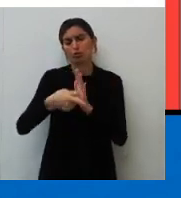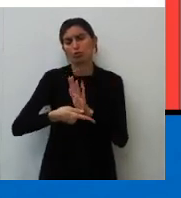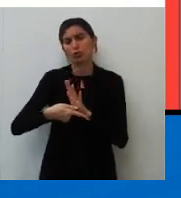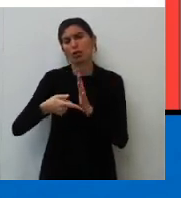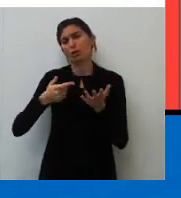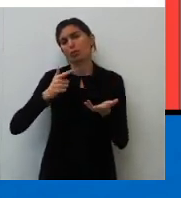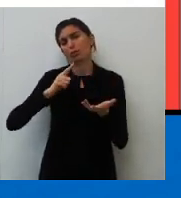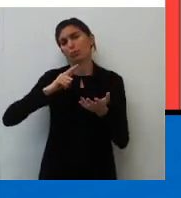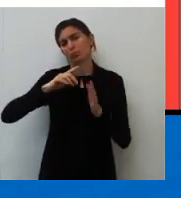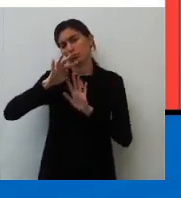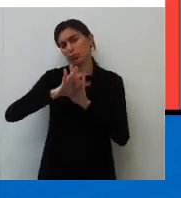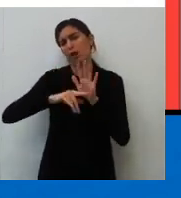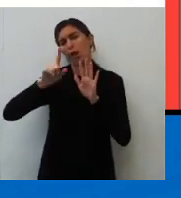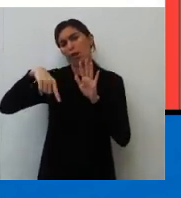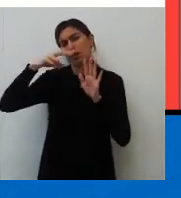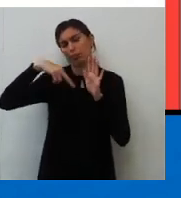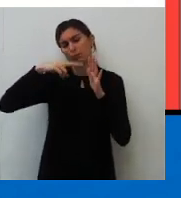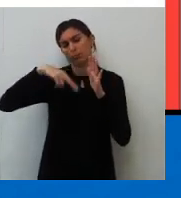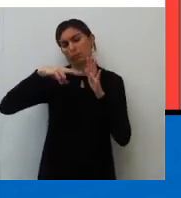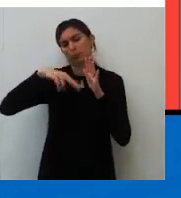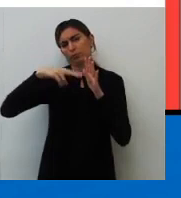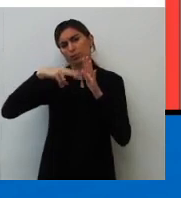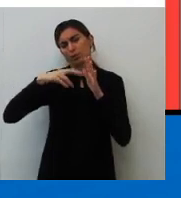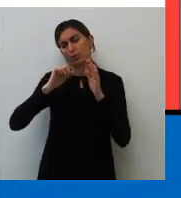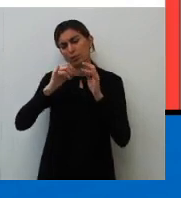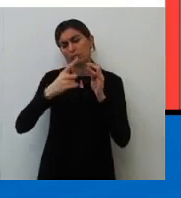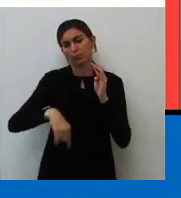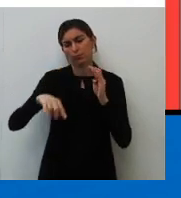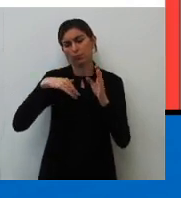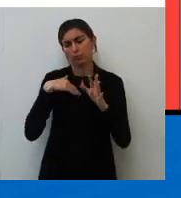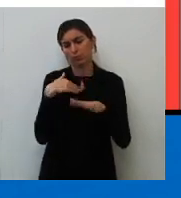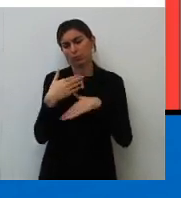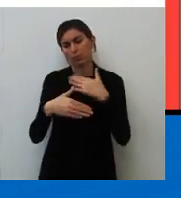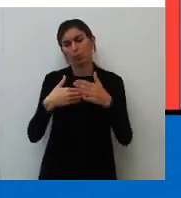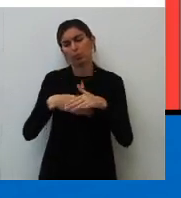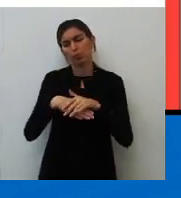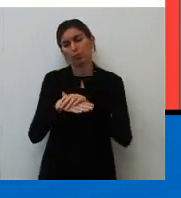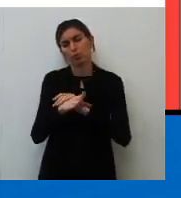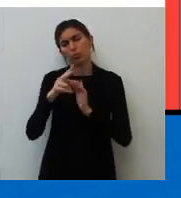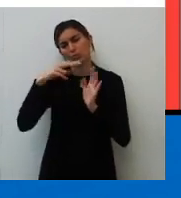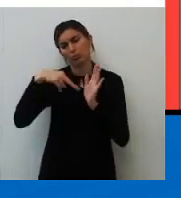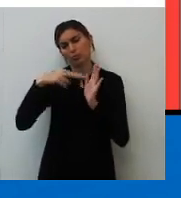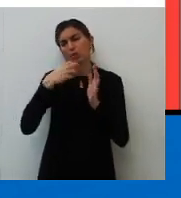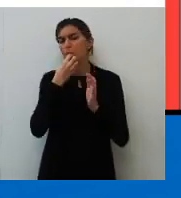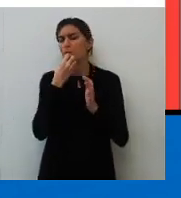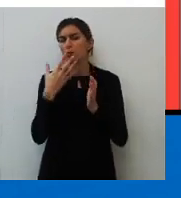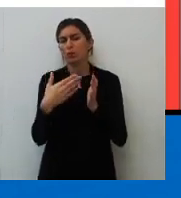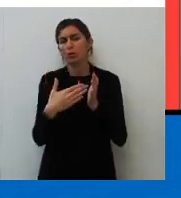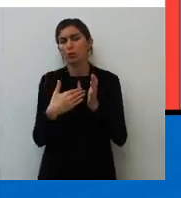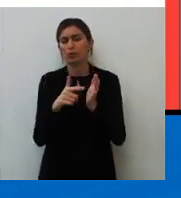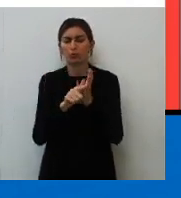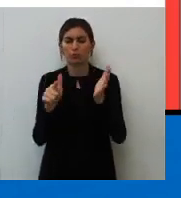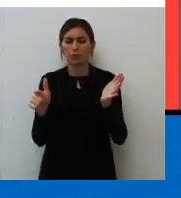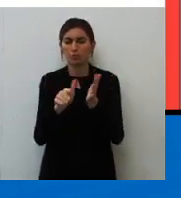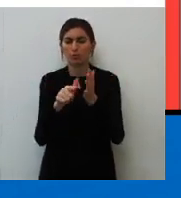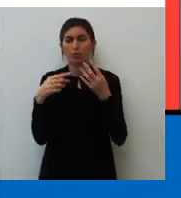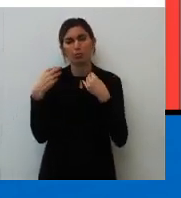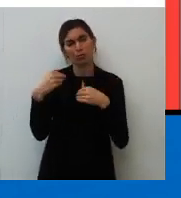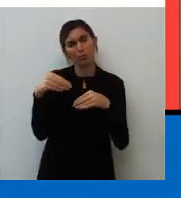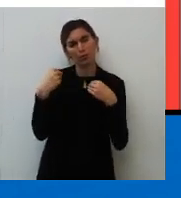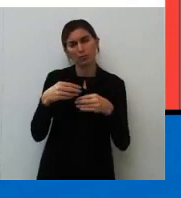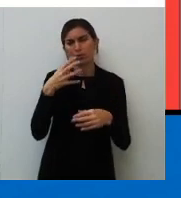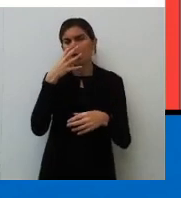tá bom? É através da leitura. Se a gente desenvolver o hábito de ler bons livros, bons jornais, boas revistas,